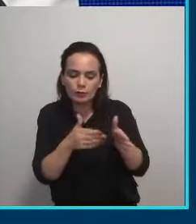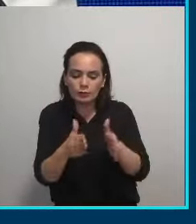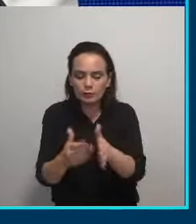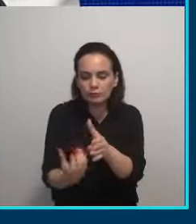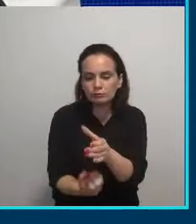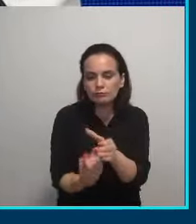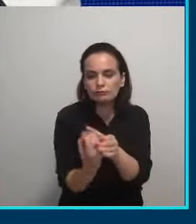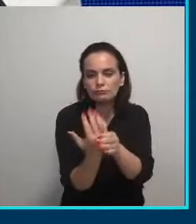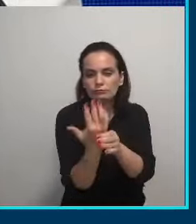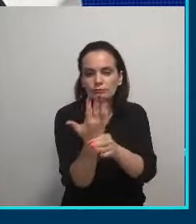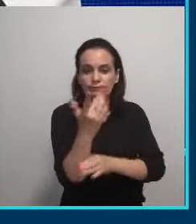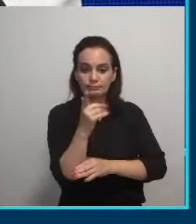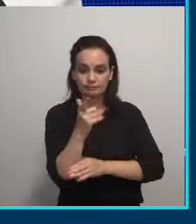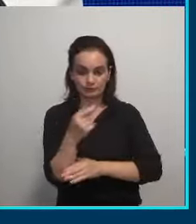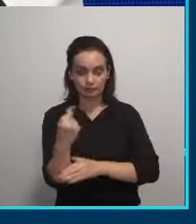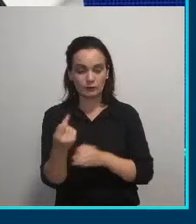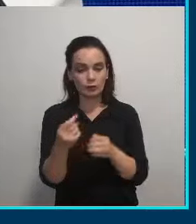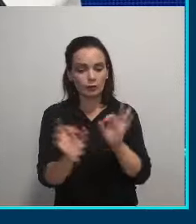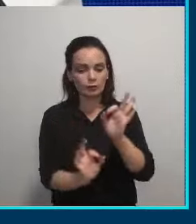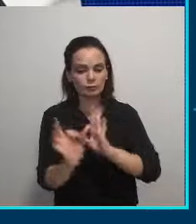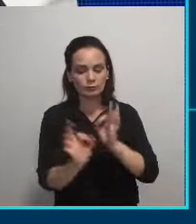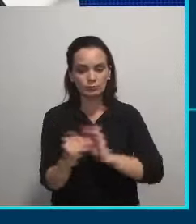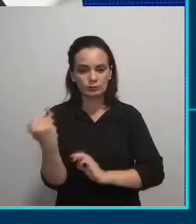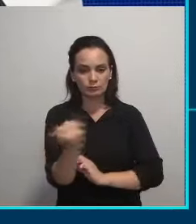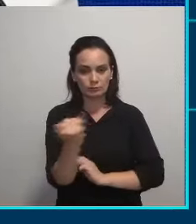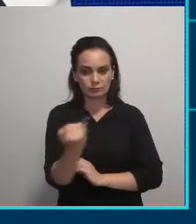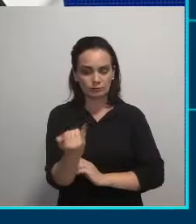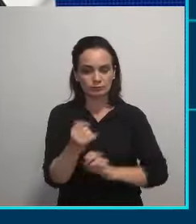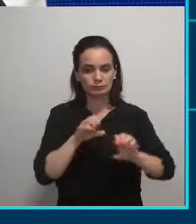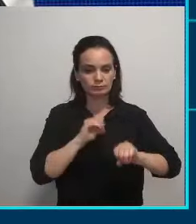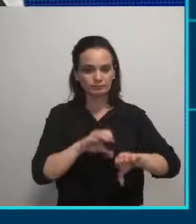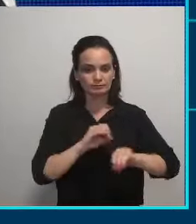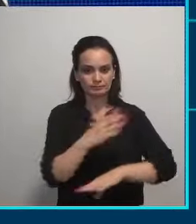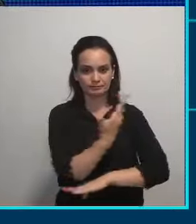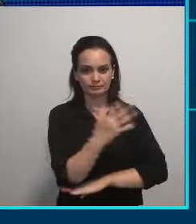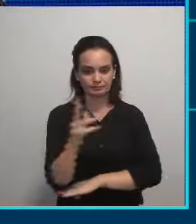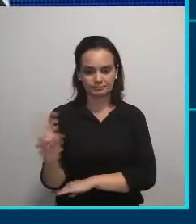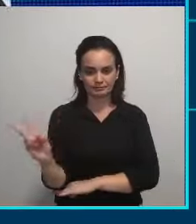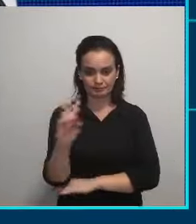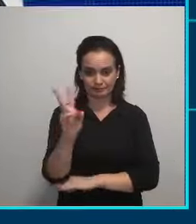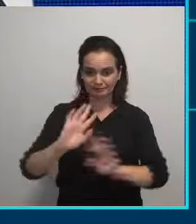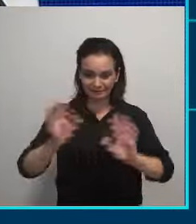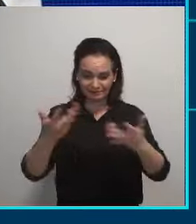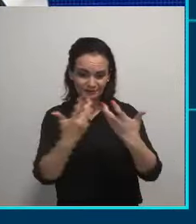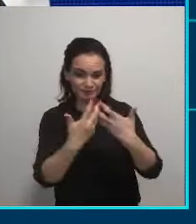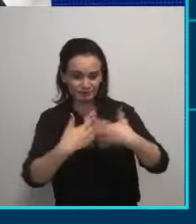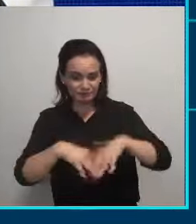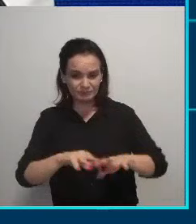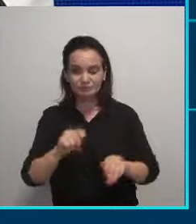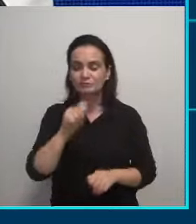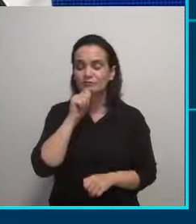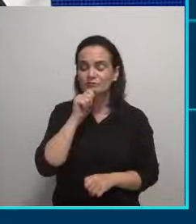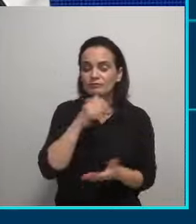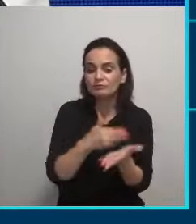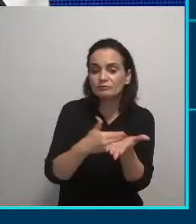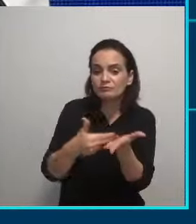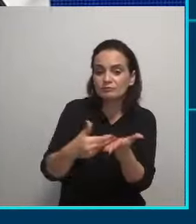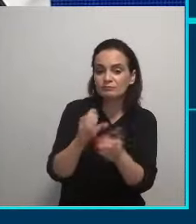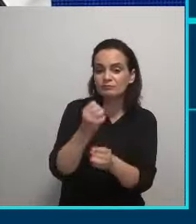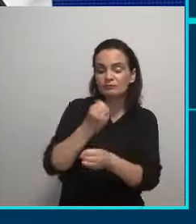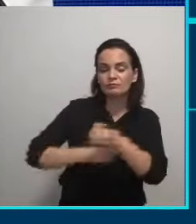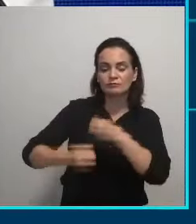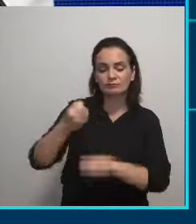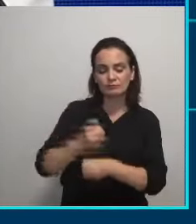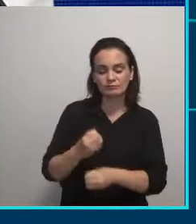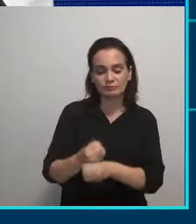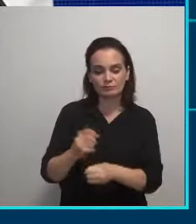muito importante que nós vamos retomar de educação ambiental muito valioso. Já está funcionando? Ou ainda é um projeto que vocês tinham oito anos para fazer e não